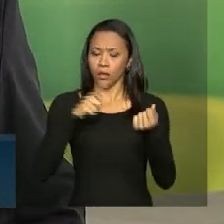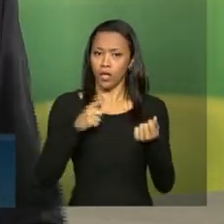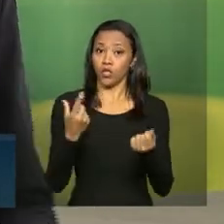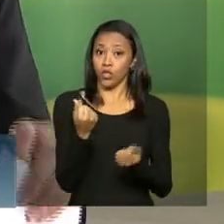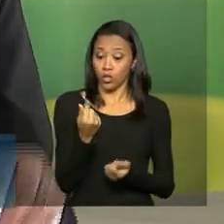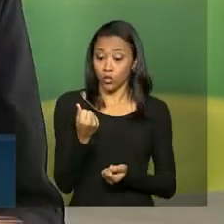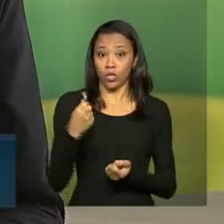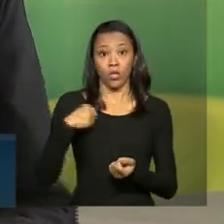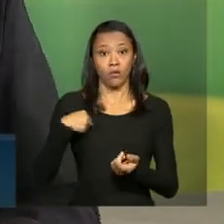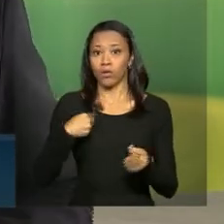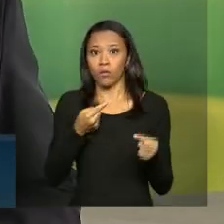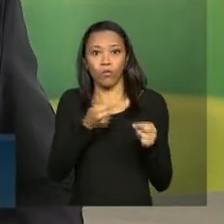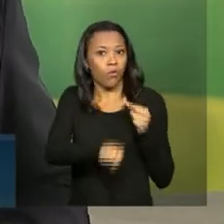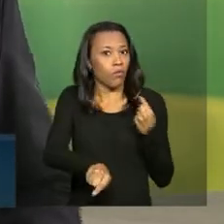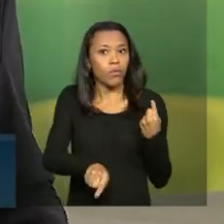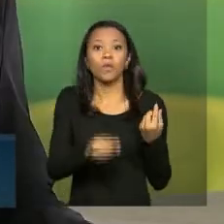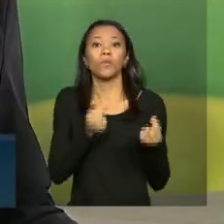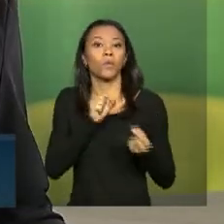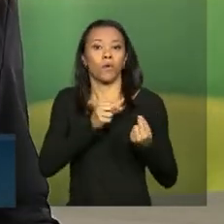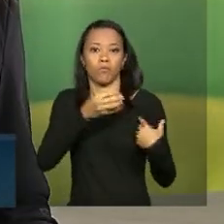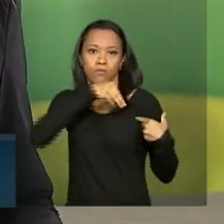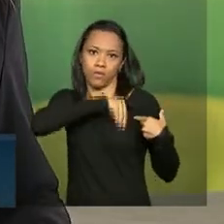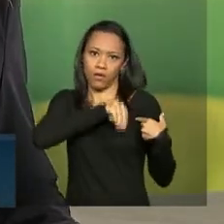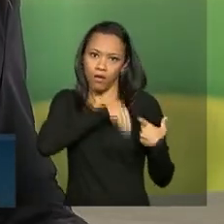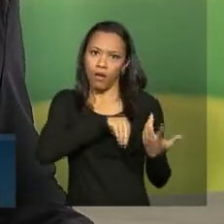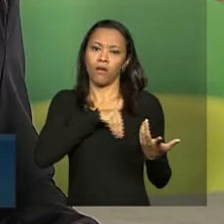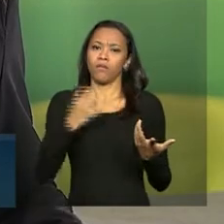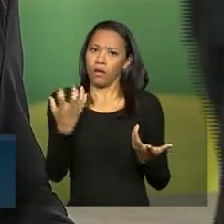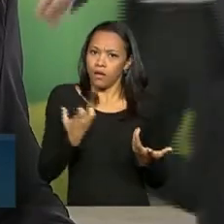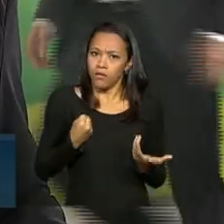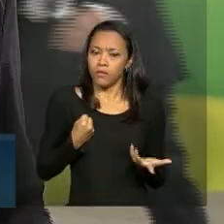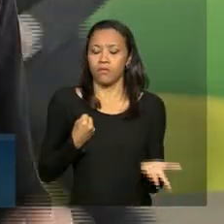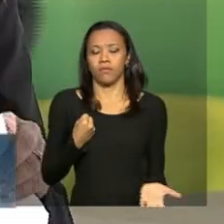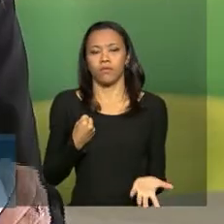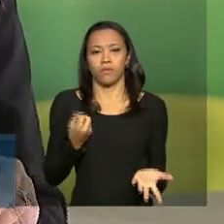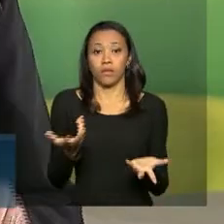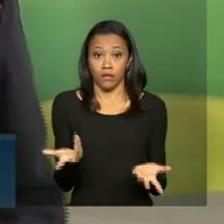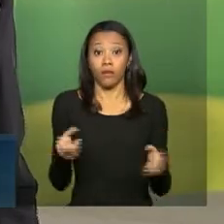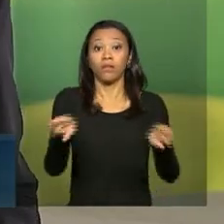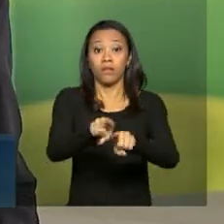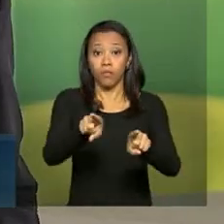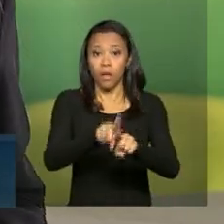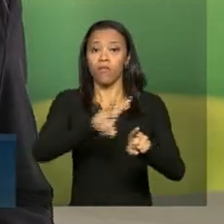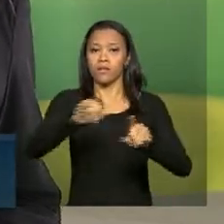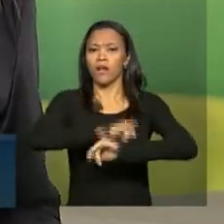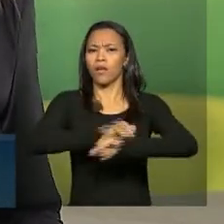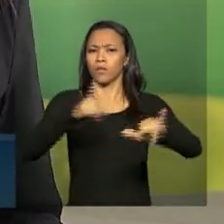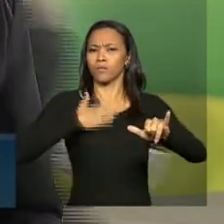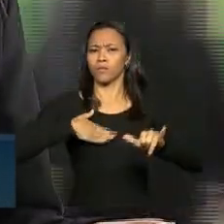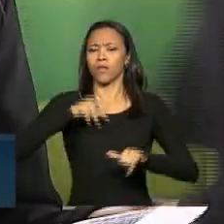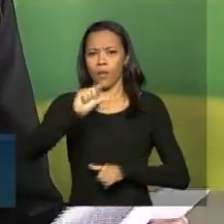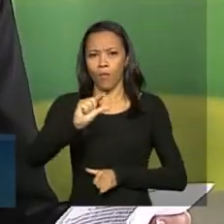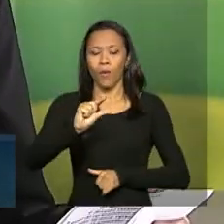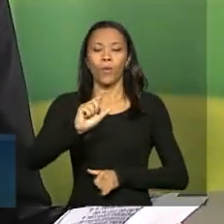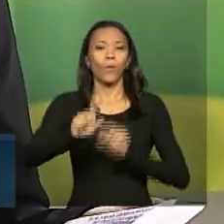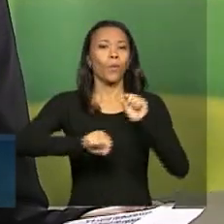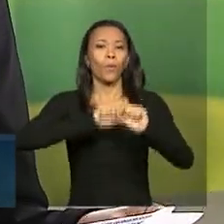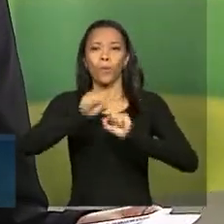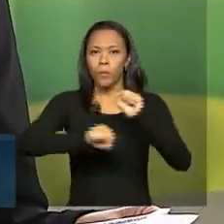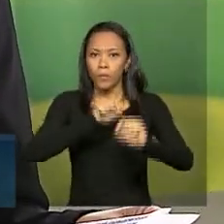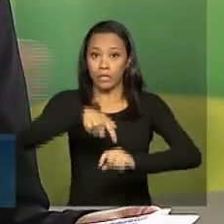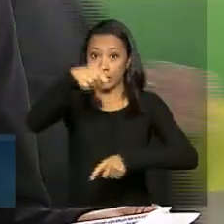financeiros incompatíveis com o salário, com os rendimentos que recebe. E também vai ser anunciado daqui a pouco, Daniele, a